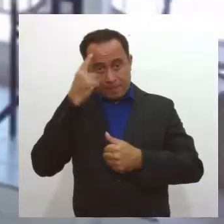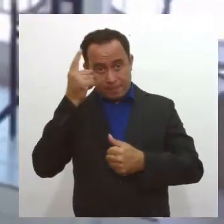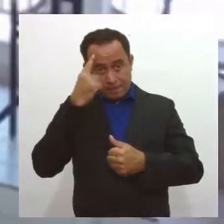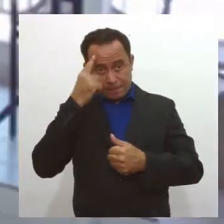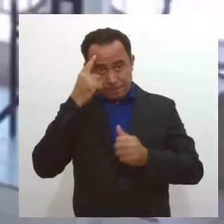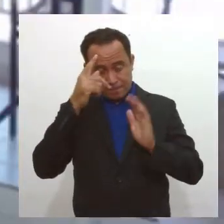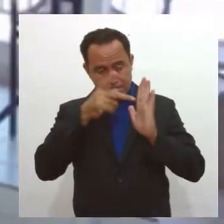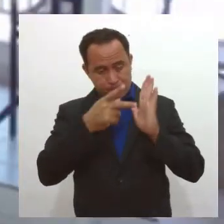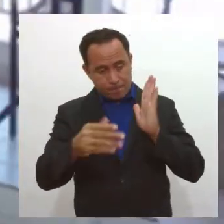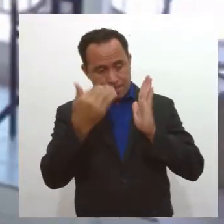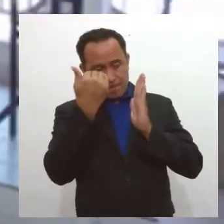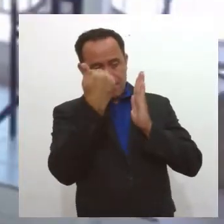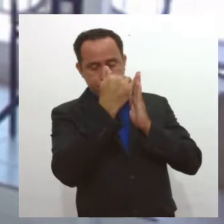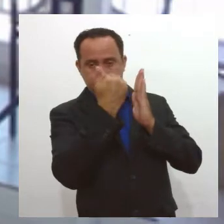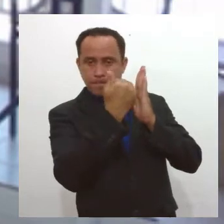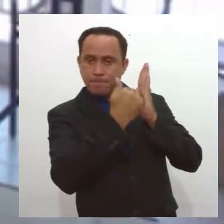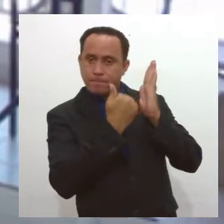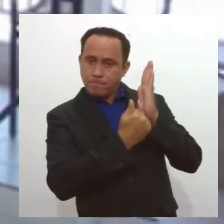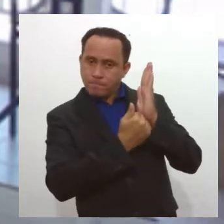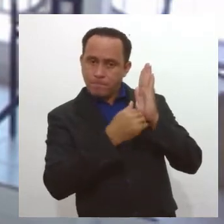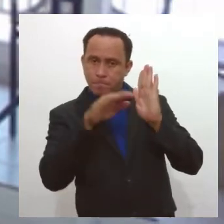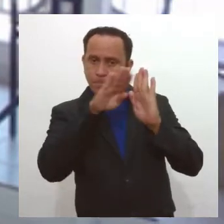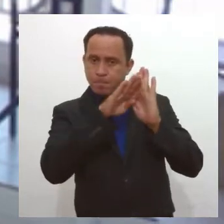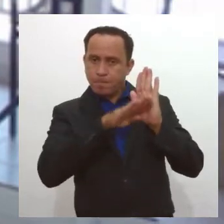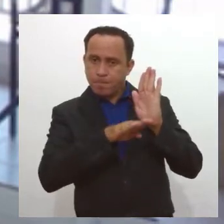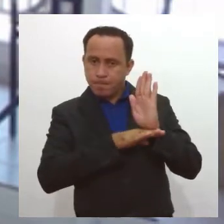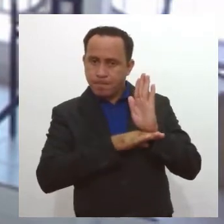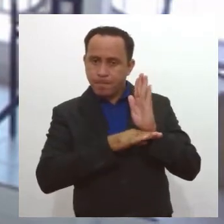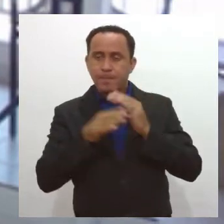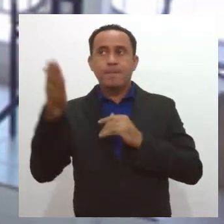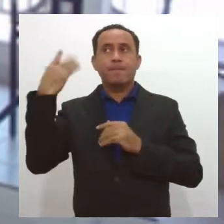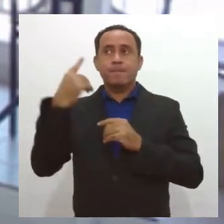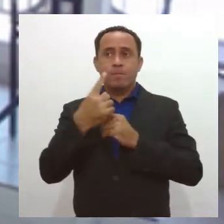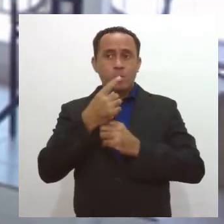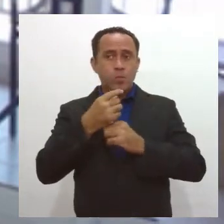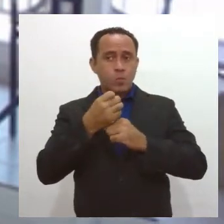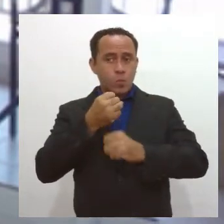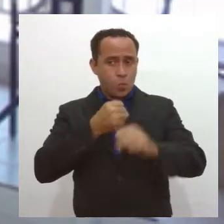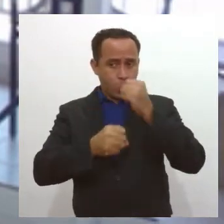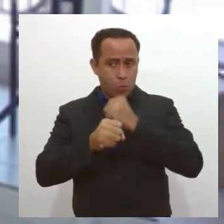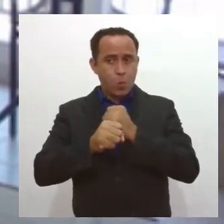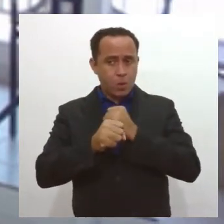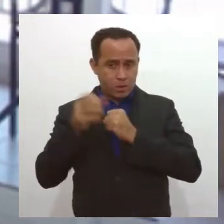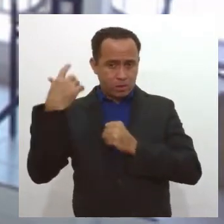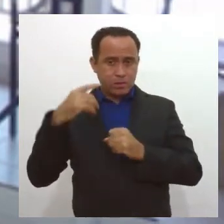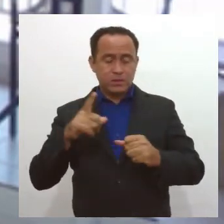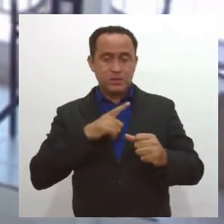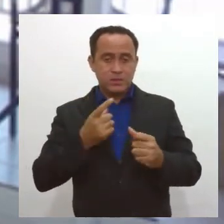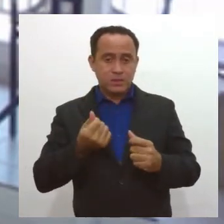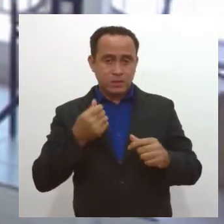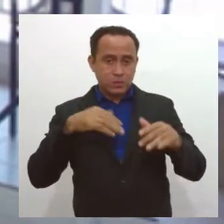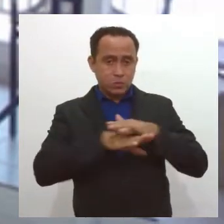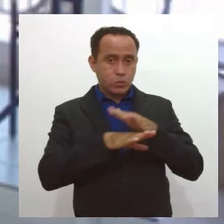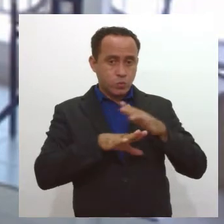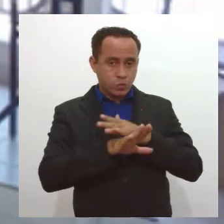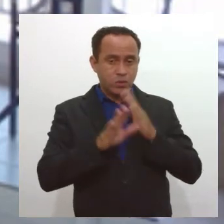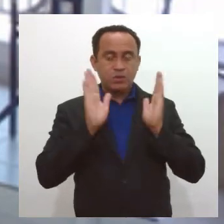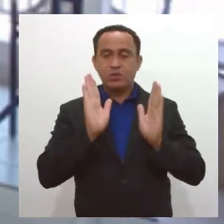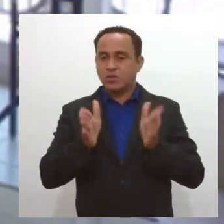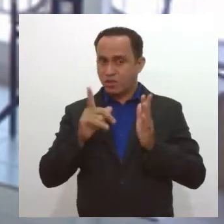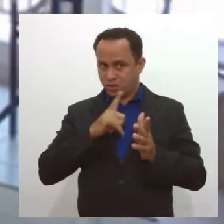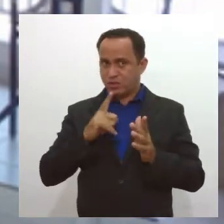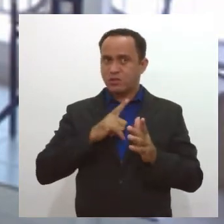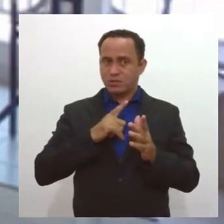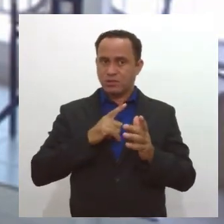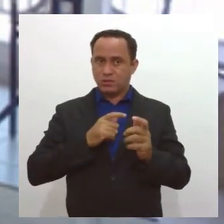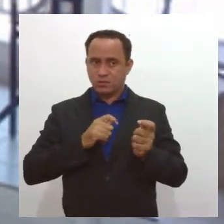planejamento financeiro. Vamos voltar aqui um pouco no tempo. Um ano atrás, quem tinha alguma reserva financeira, quem já tinha uma educação